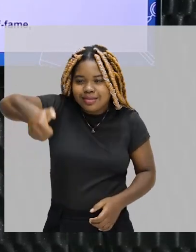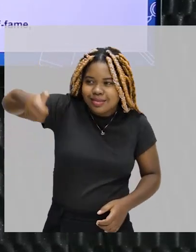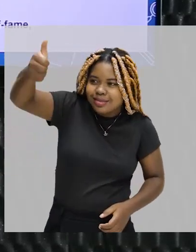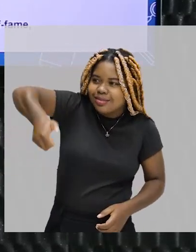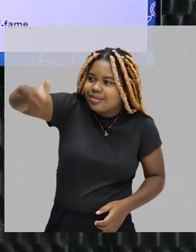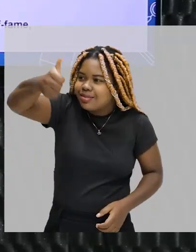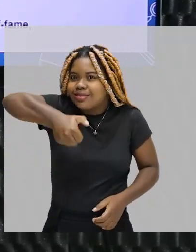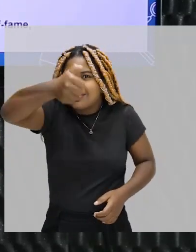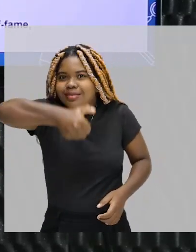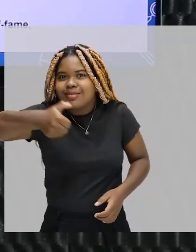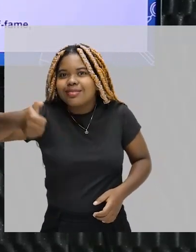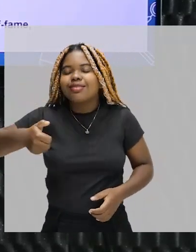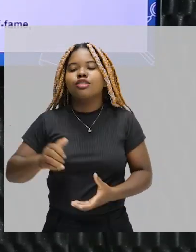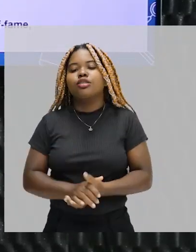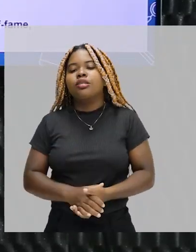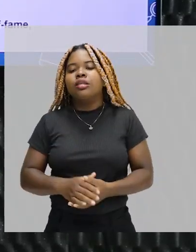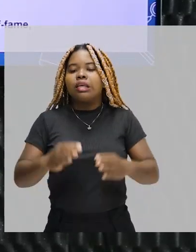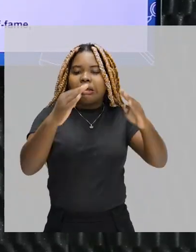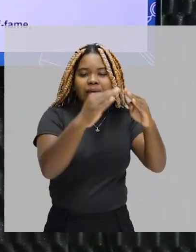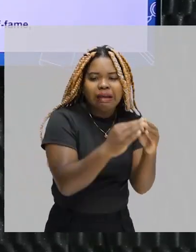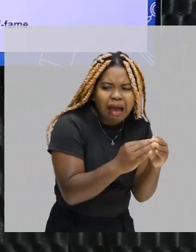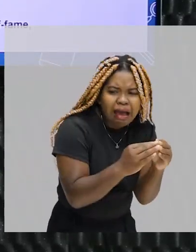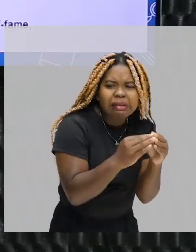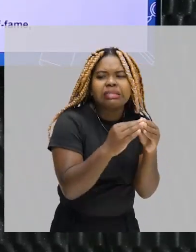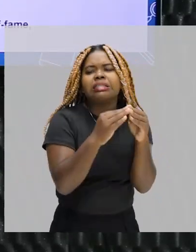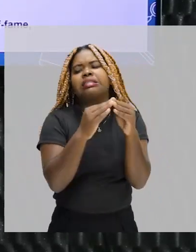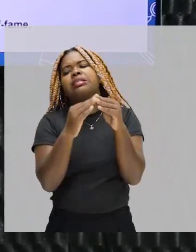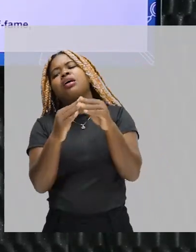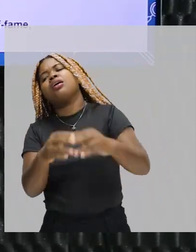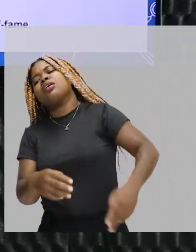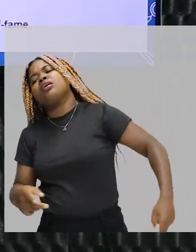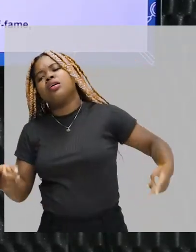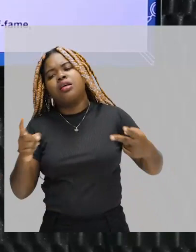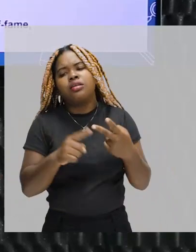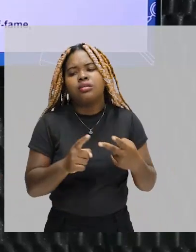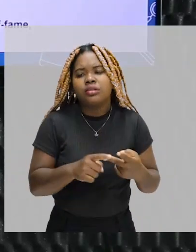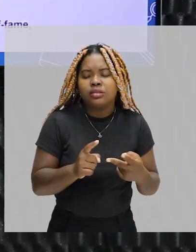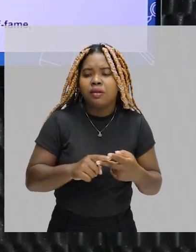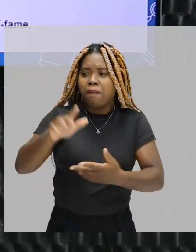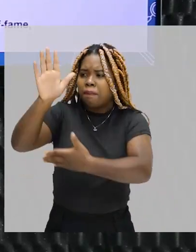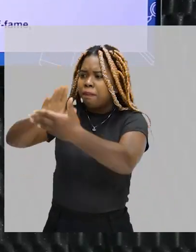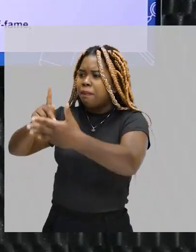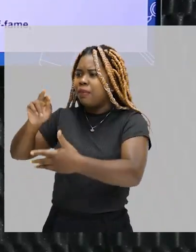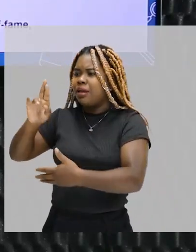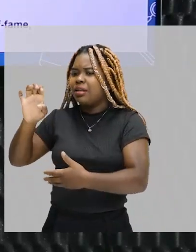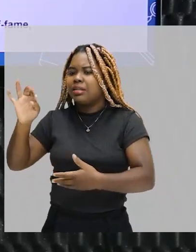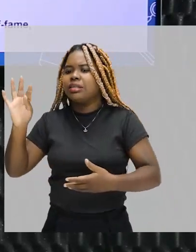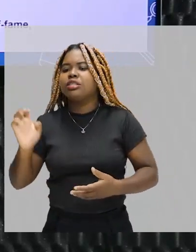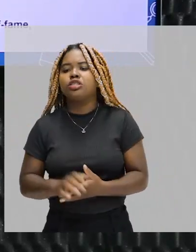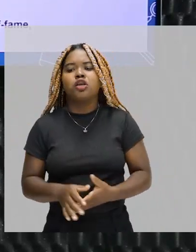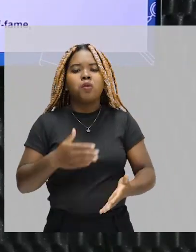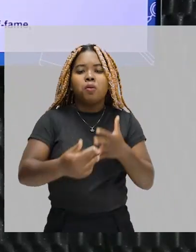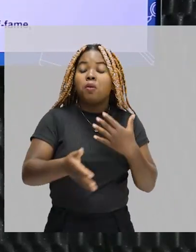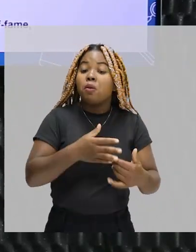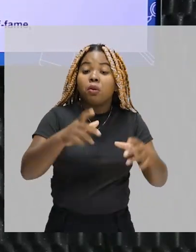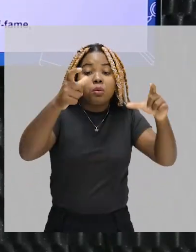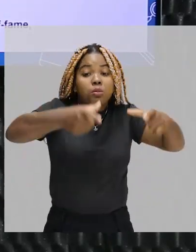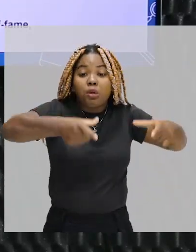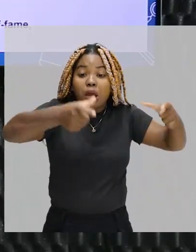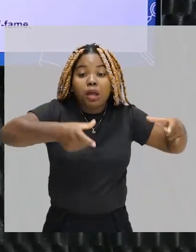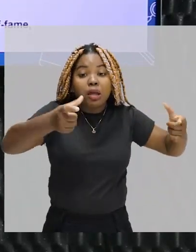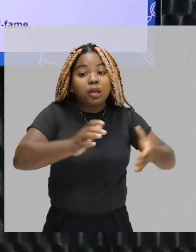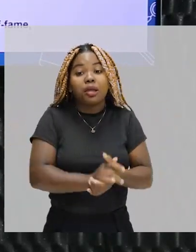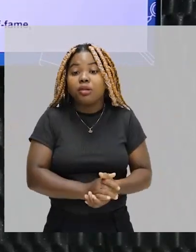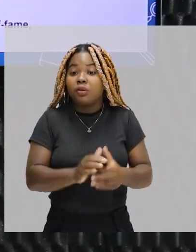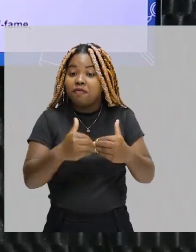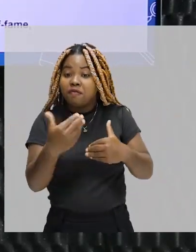pontes, demais superfícies urbanas, casas. Hoje o grafite já extrapolou os limites. Qualquer lugar externo é um grafite.